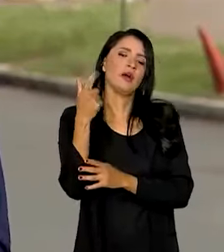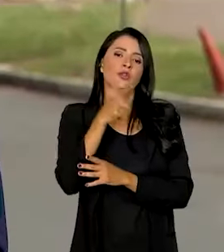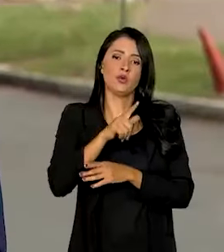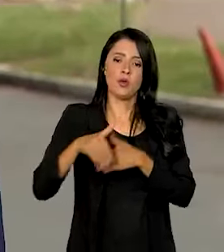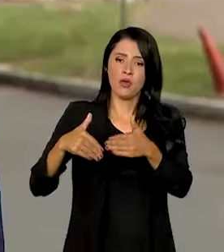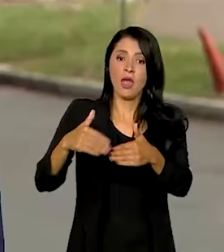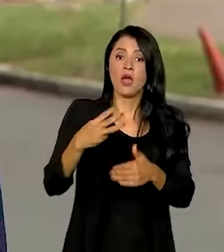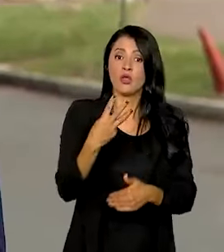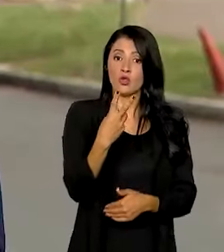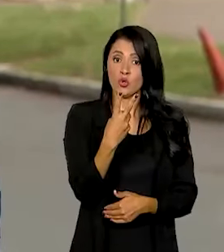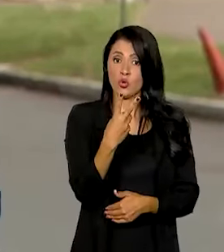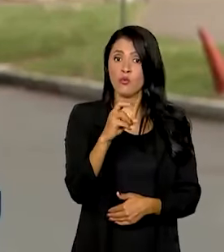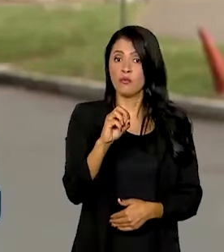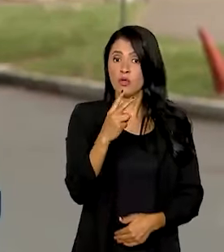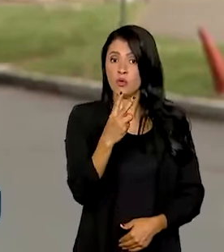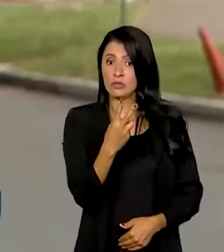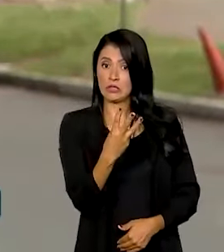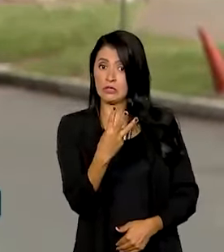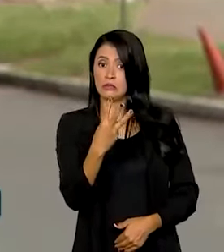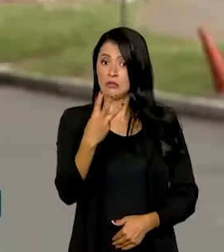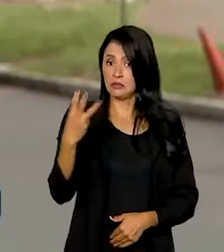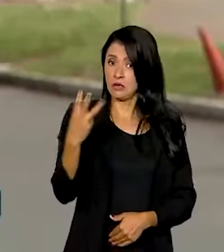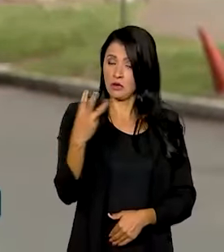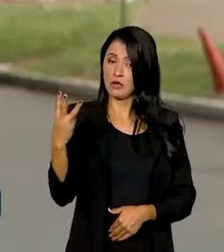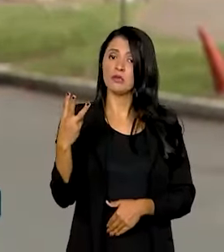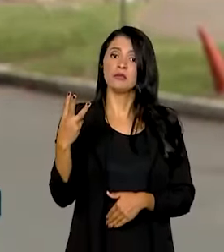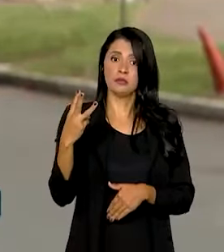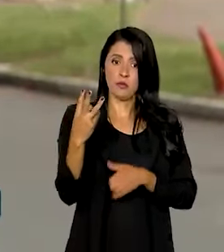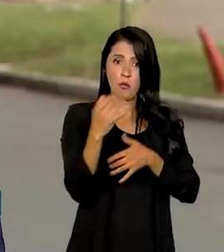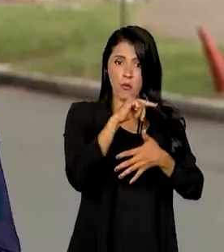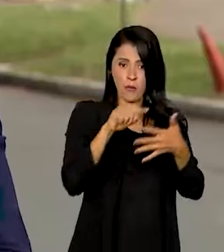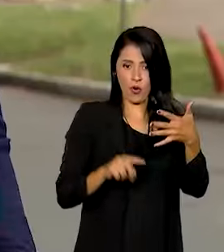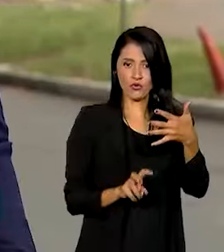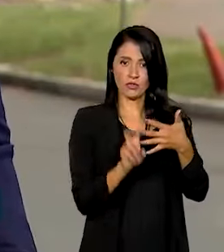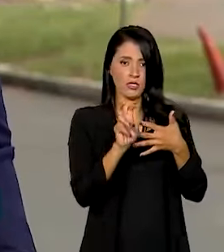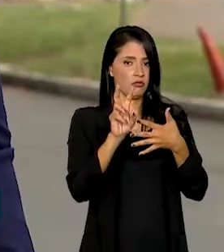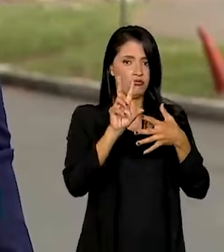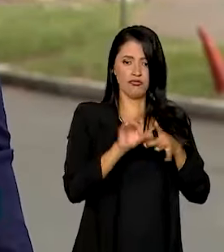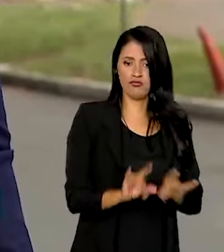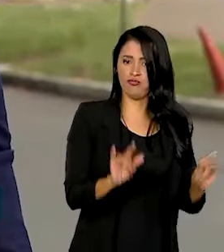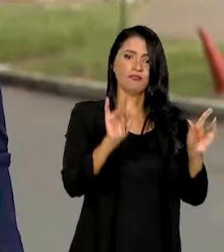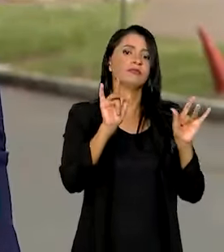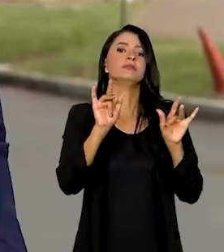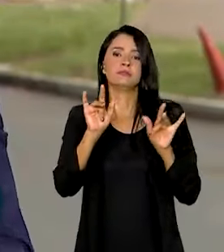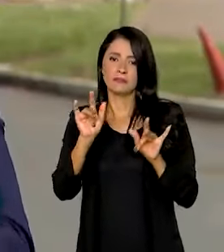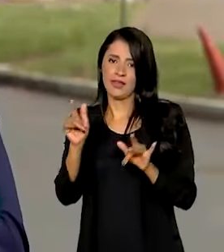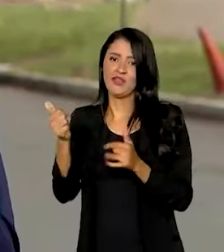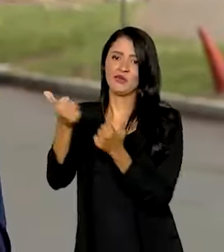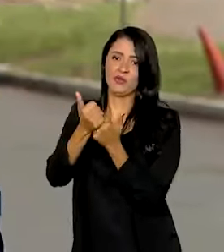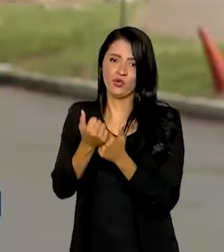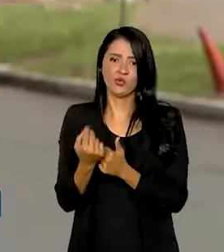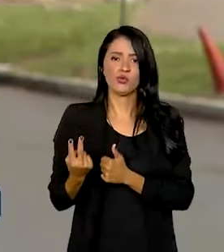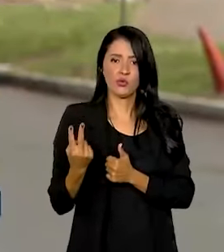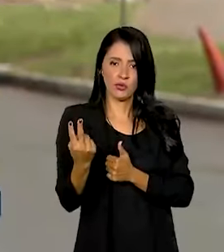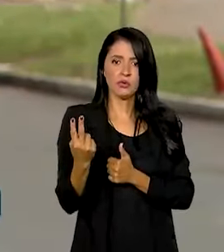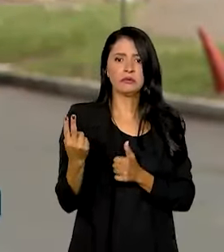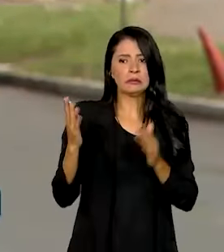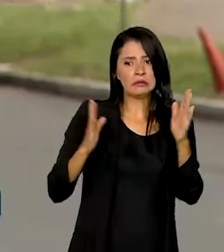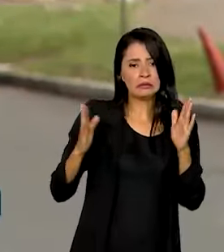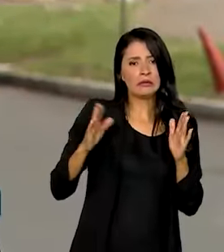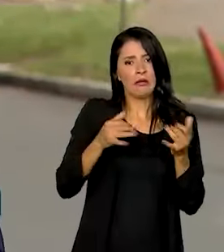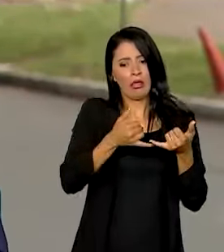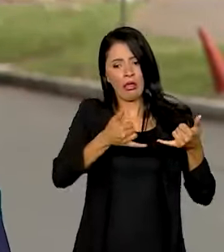2033, os impostos vigentes atualmente serão completamente extintos. Apesar do horizonte temporal,